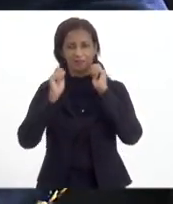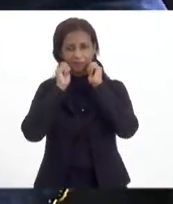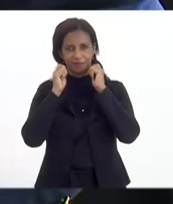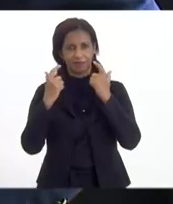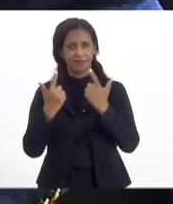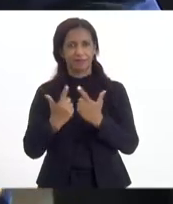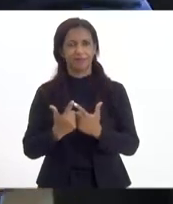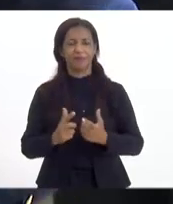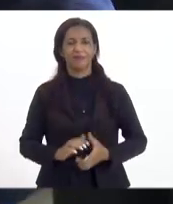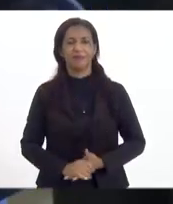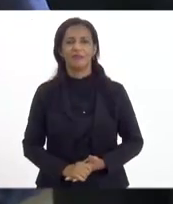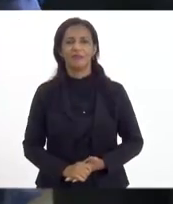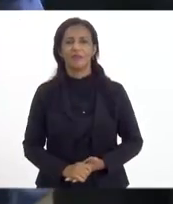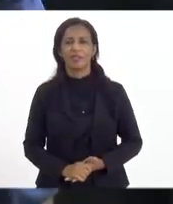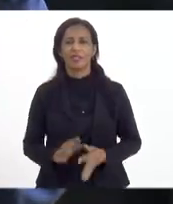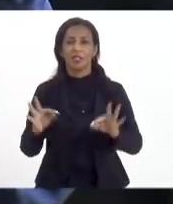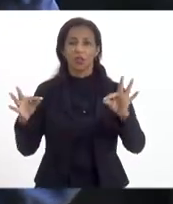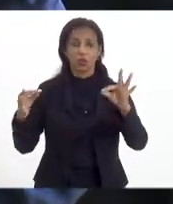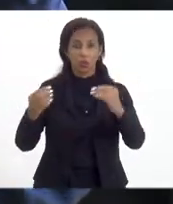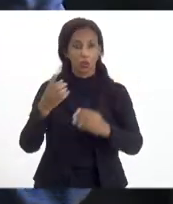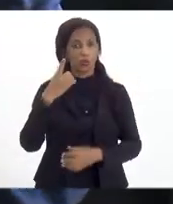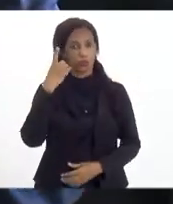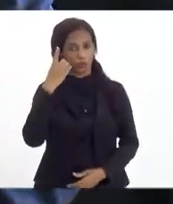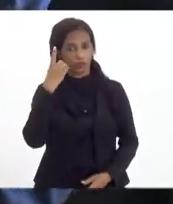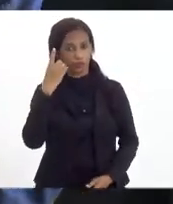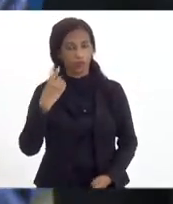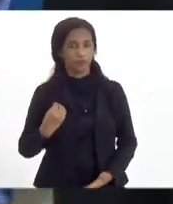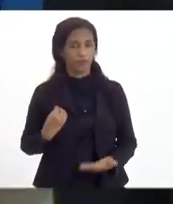e os demais deputados presentes.